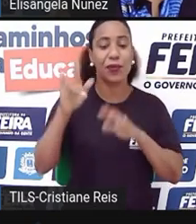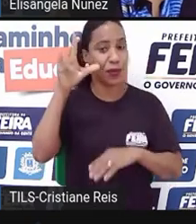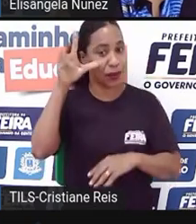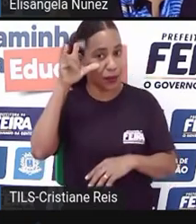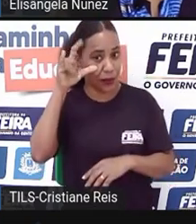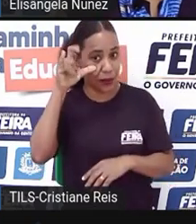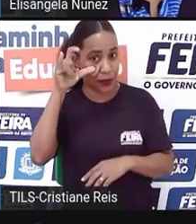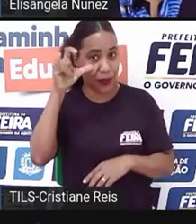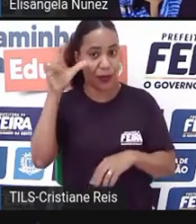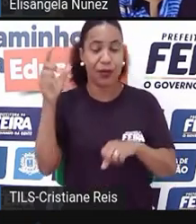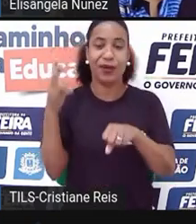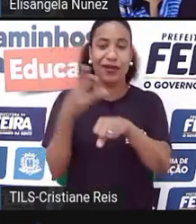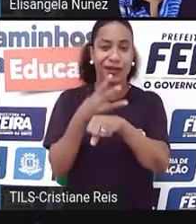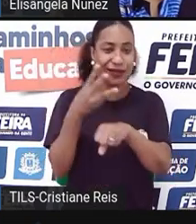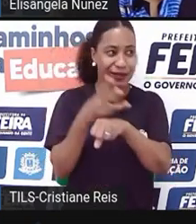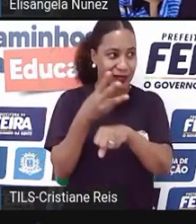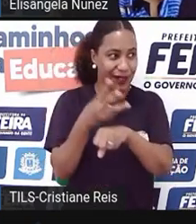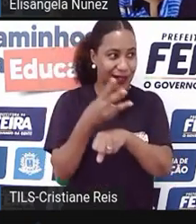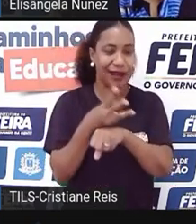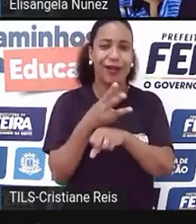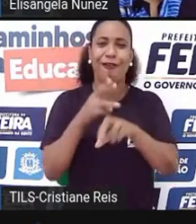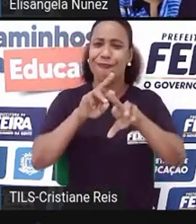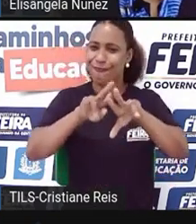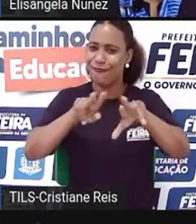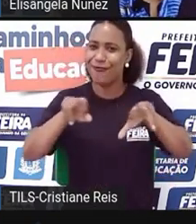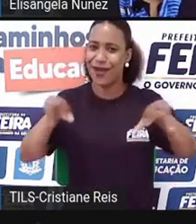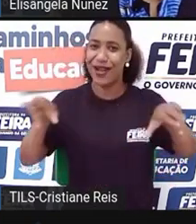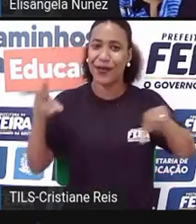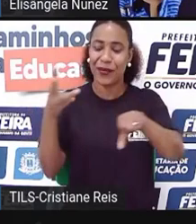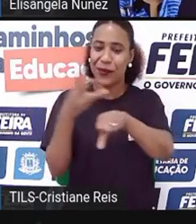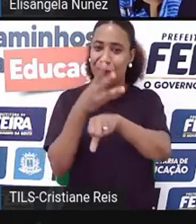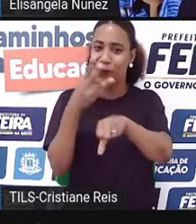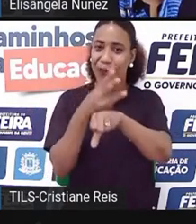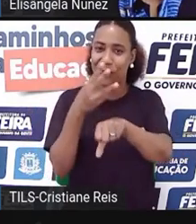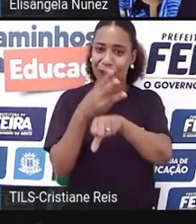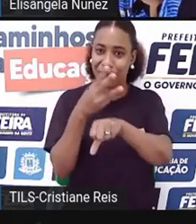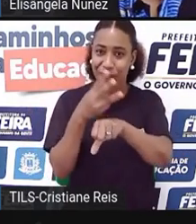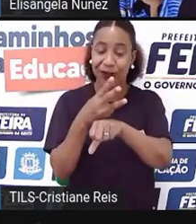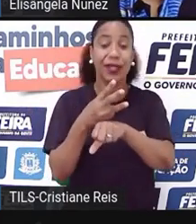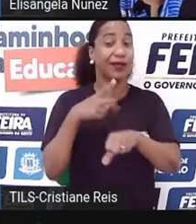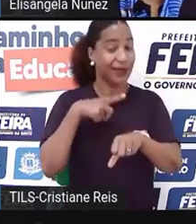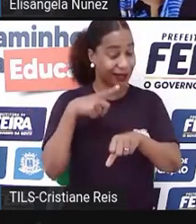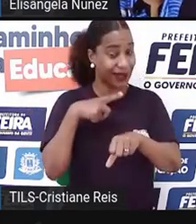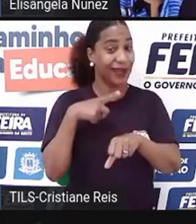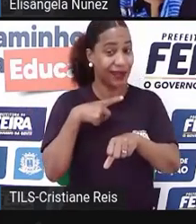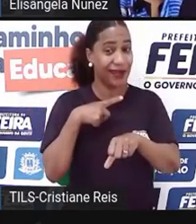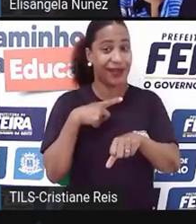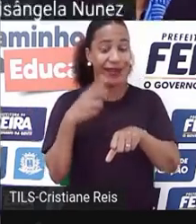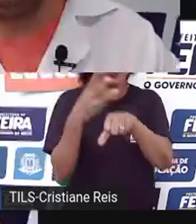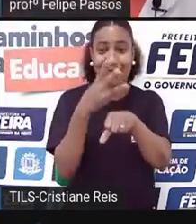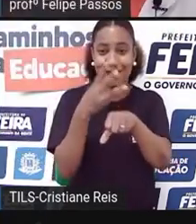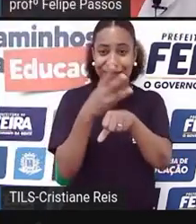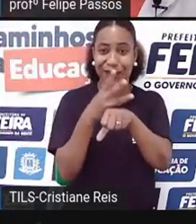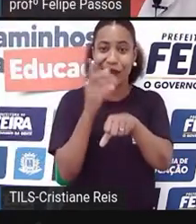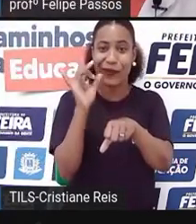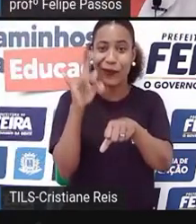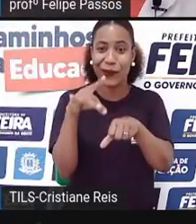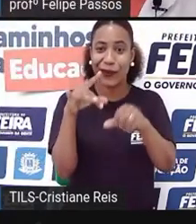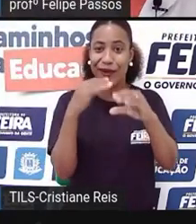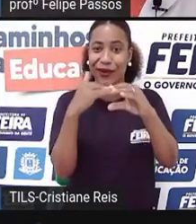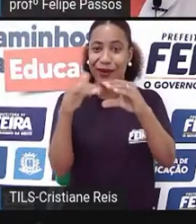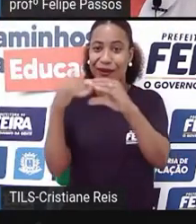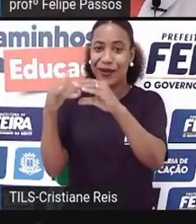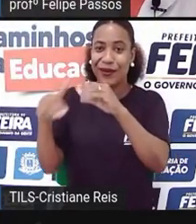WhatsApp, hoje, tem muitas ferramentas que permitem isso e as contas comerciais estão aí para isso. E